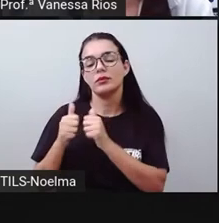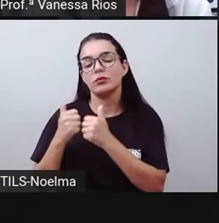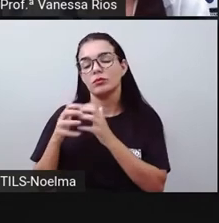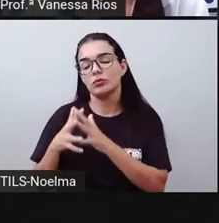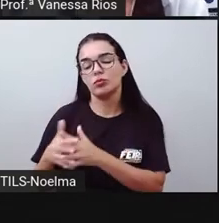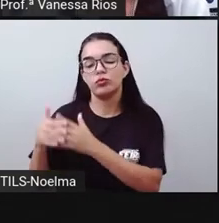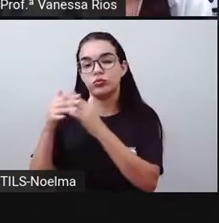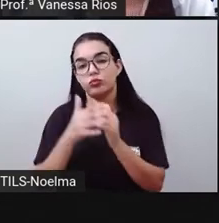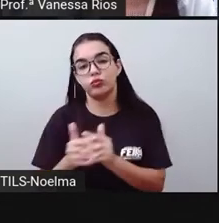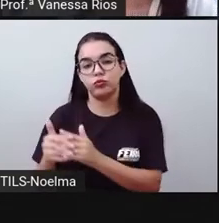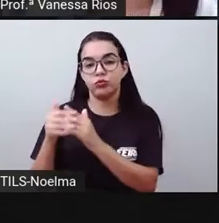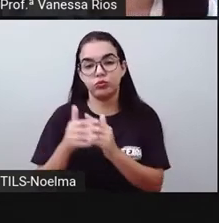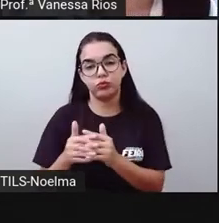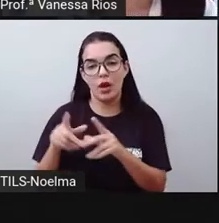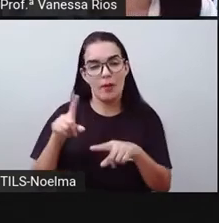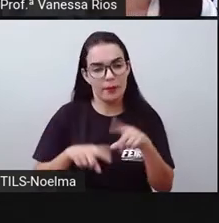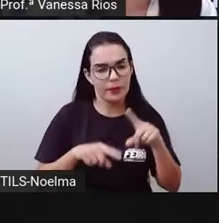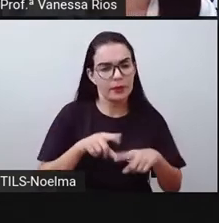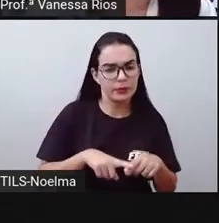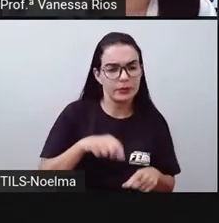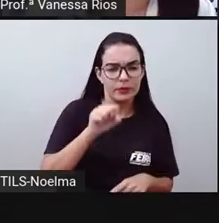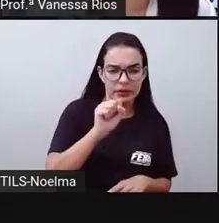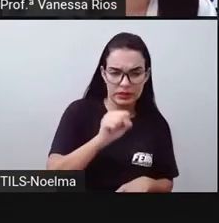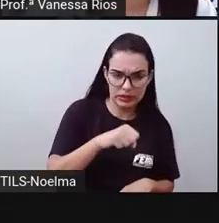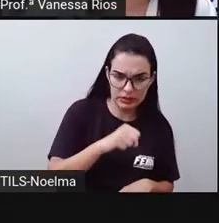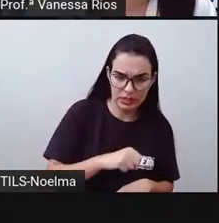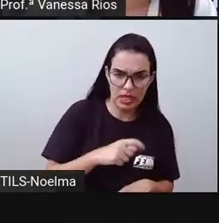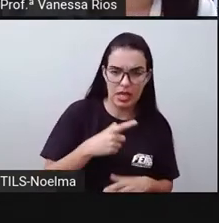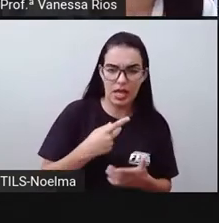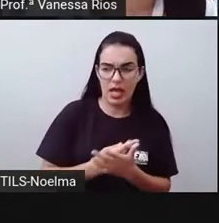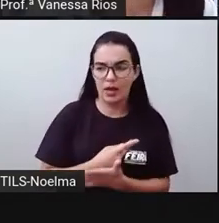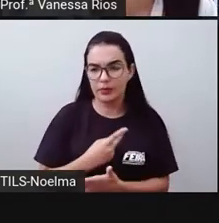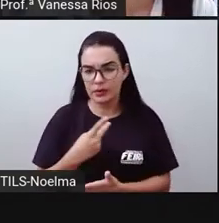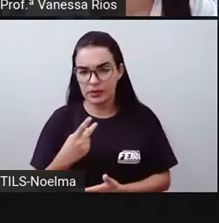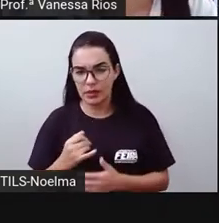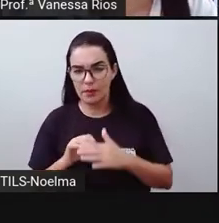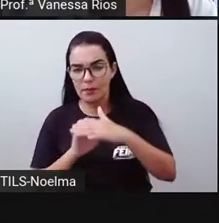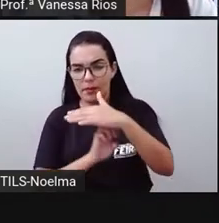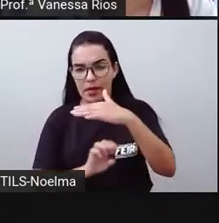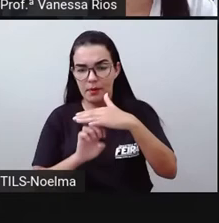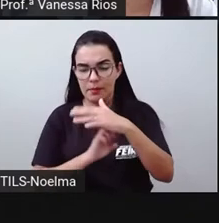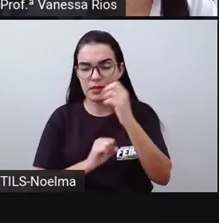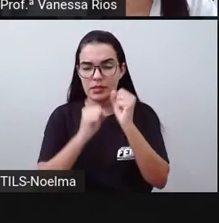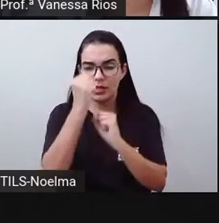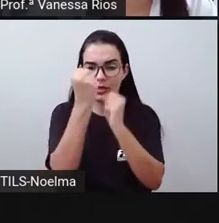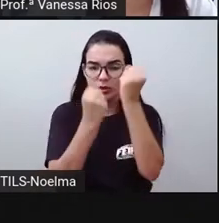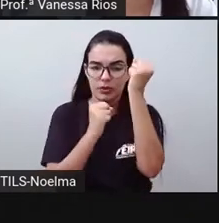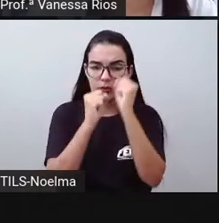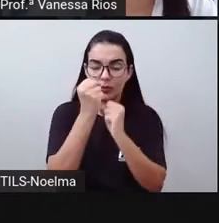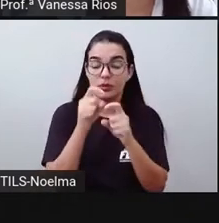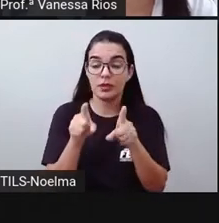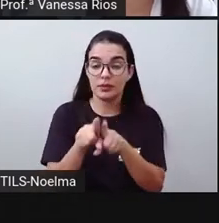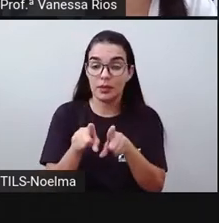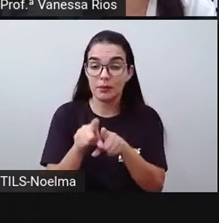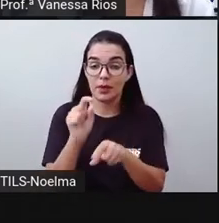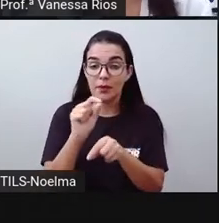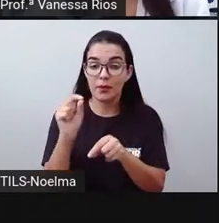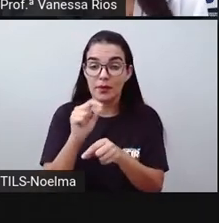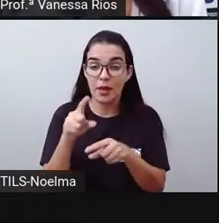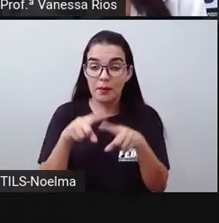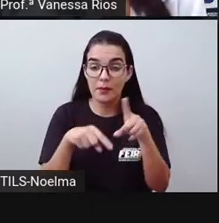só para levar os produtos que foram produzidos pela indústria, mas também para que as matérias-primas